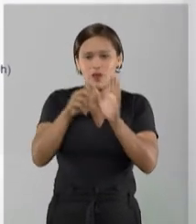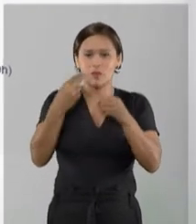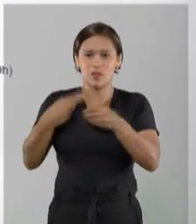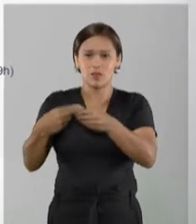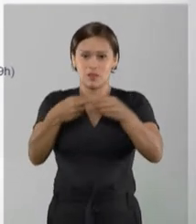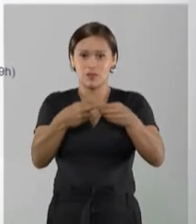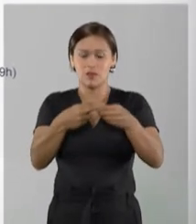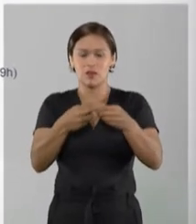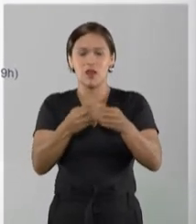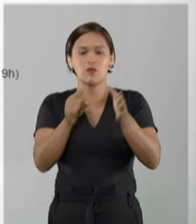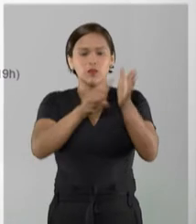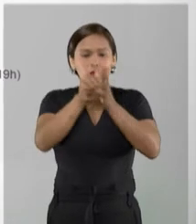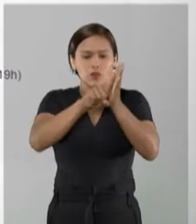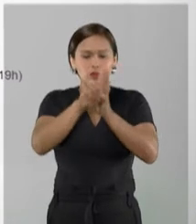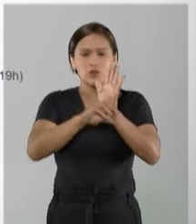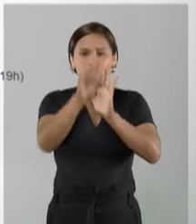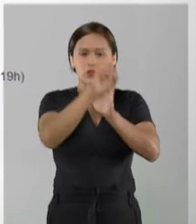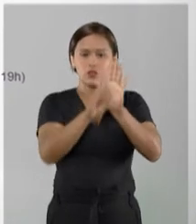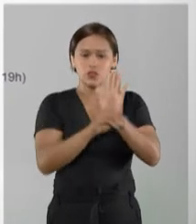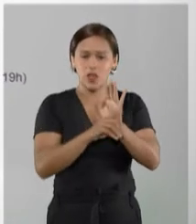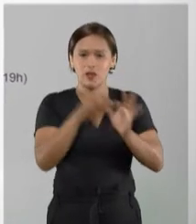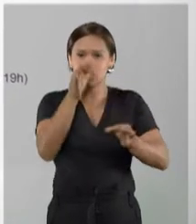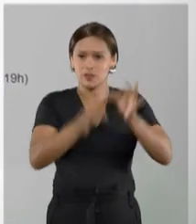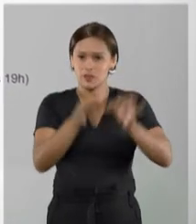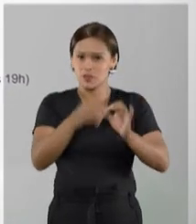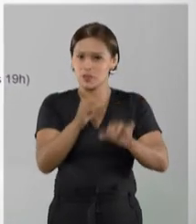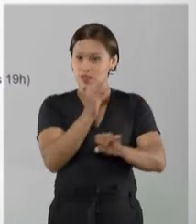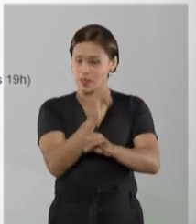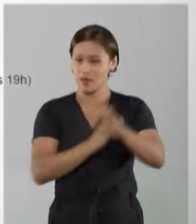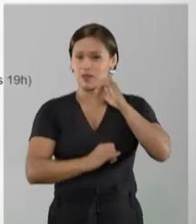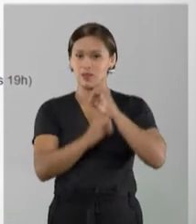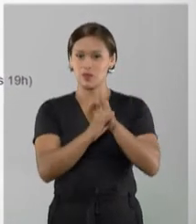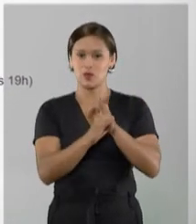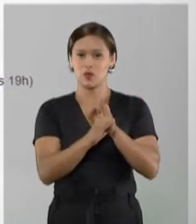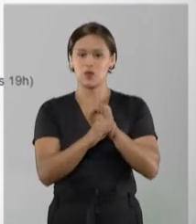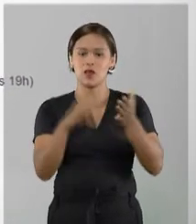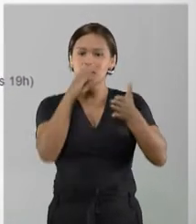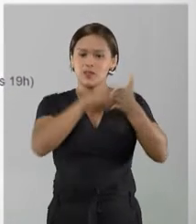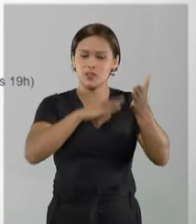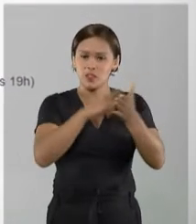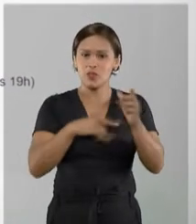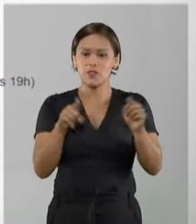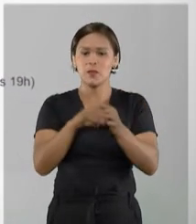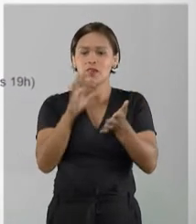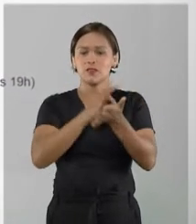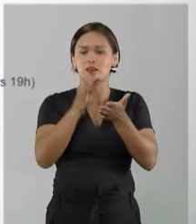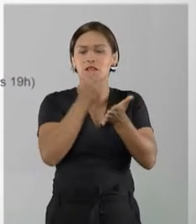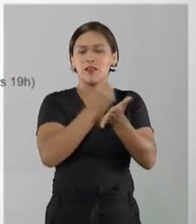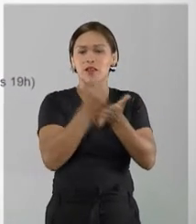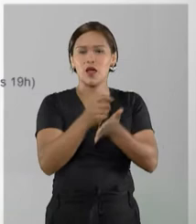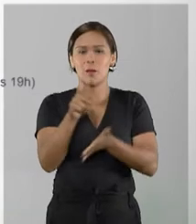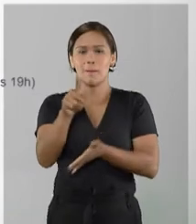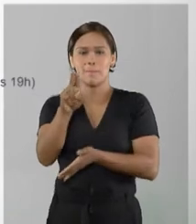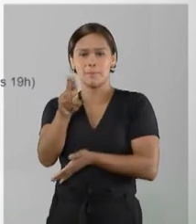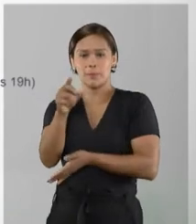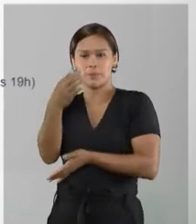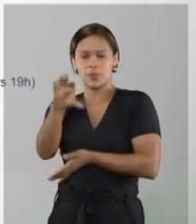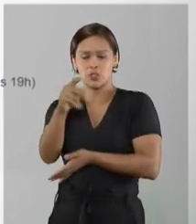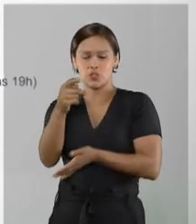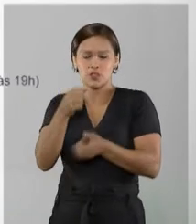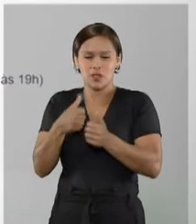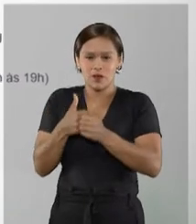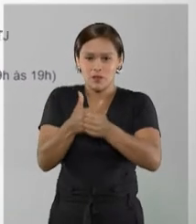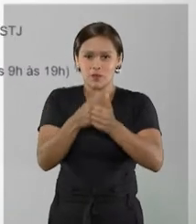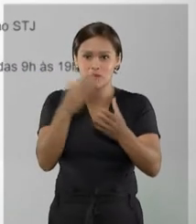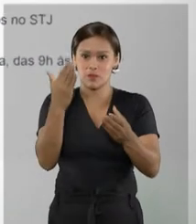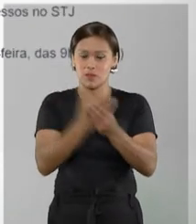recolhimento da União, consultar o Diário da Justiça Eletrônico, gerar certidões e se cadastrar no sistema PUSH de acompanhamento